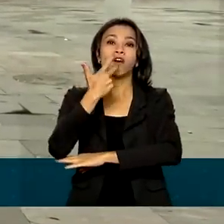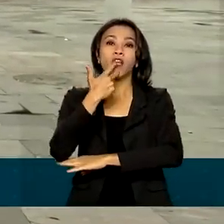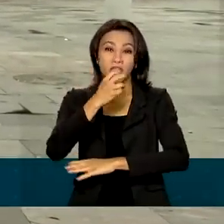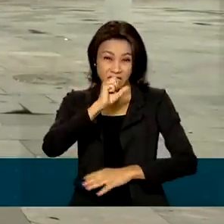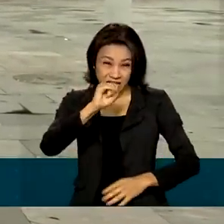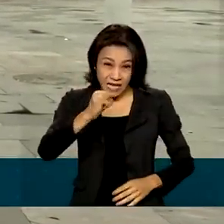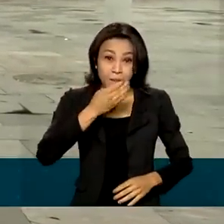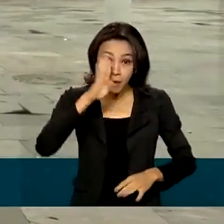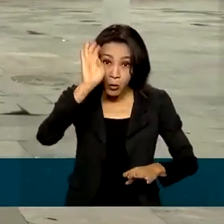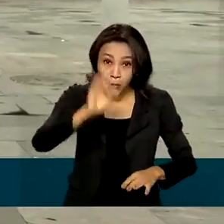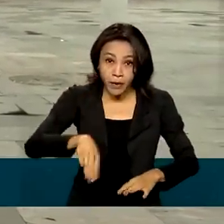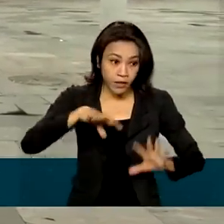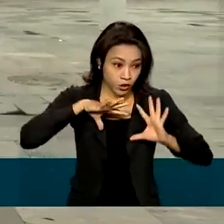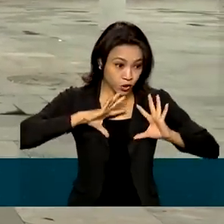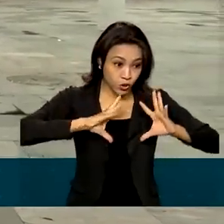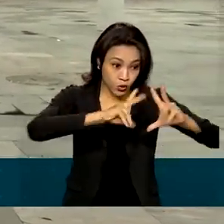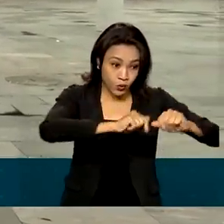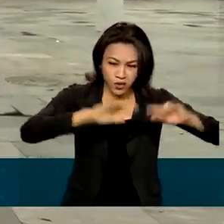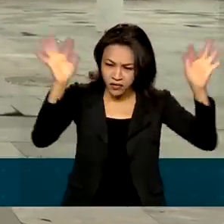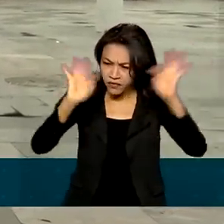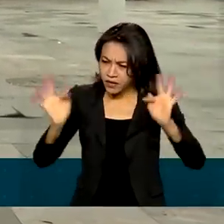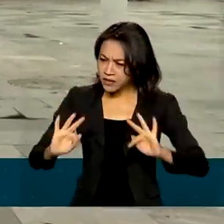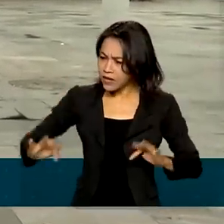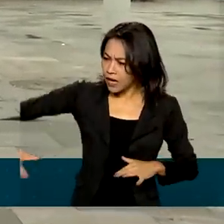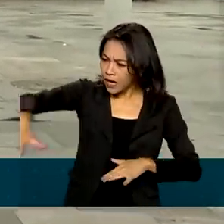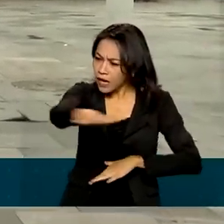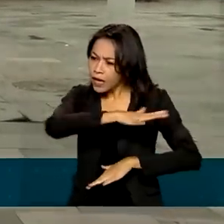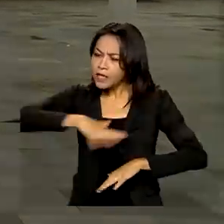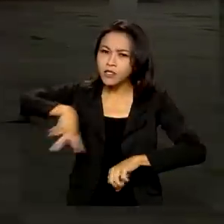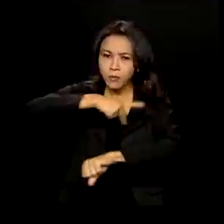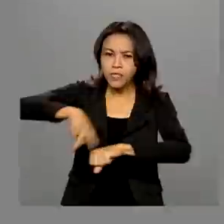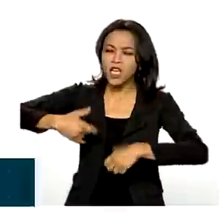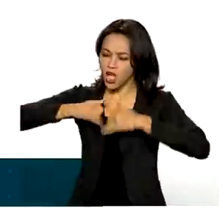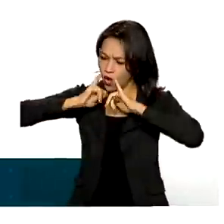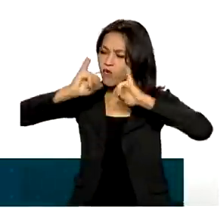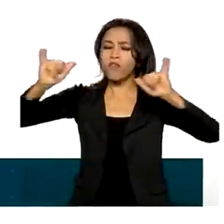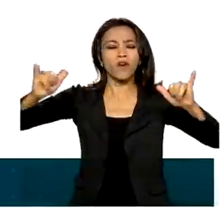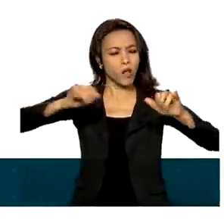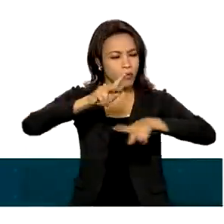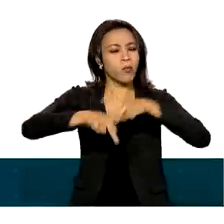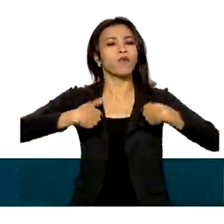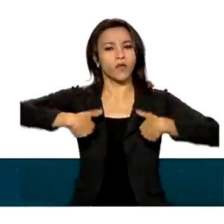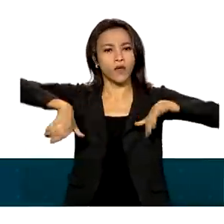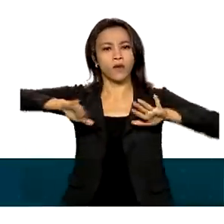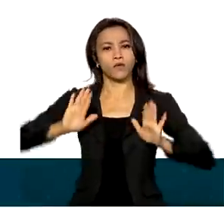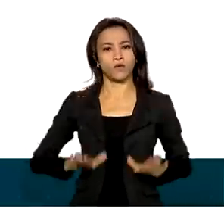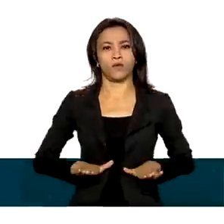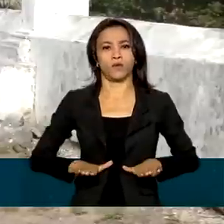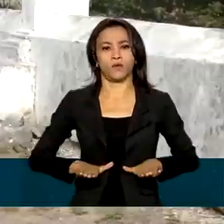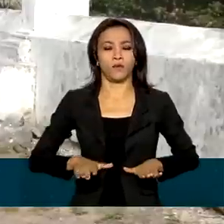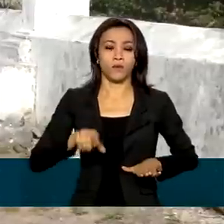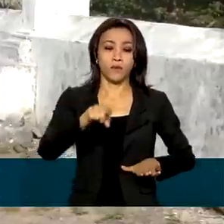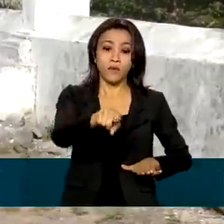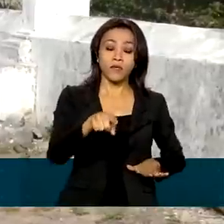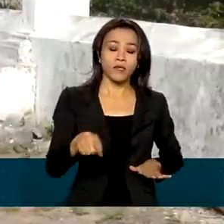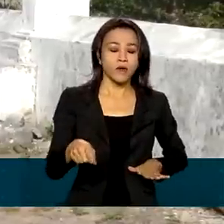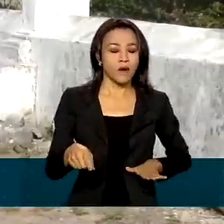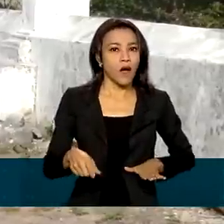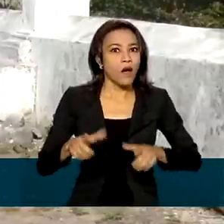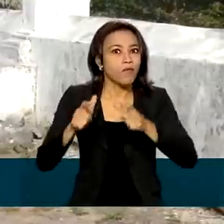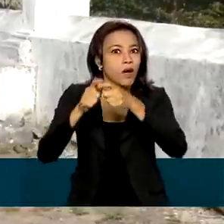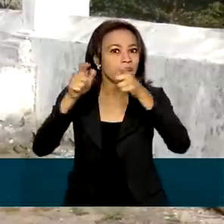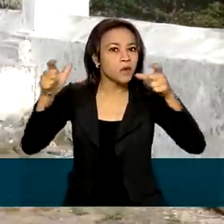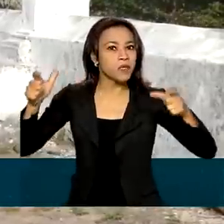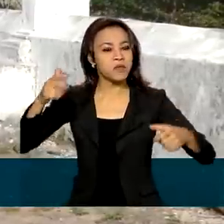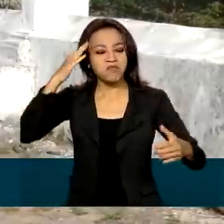é pelo bem de todos e felicidade geral da nação, eu digo ao povo que fico. Muitos portugueses não ficaram satisfeitos